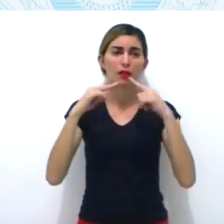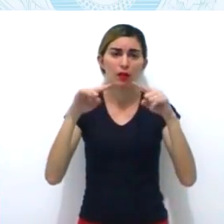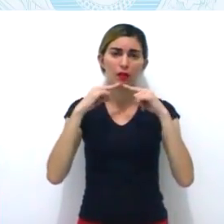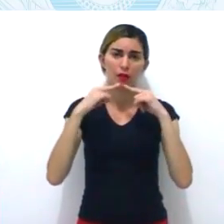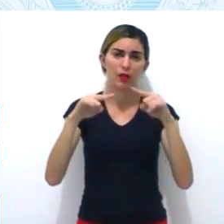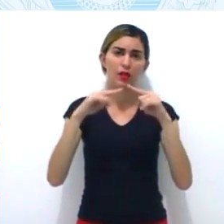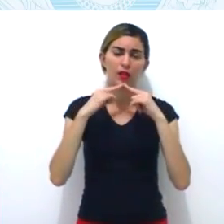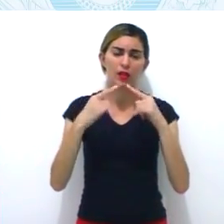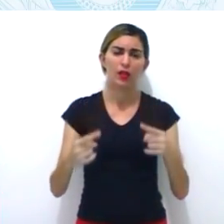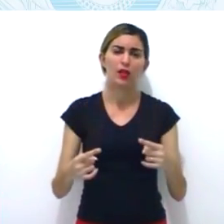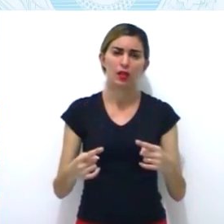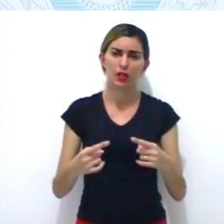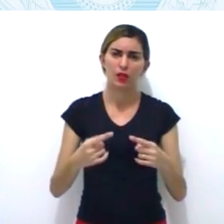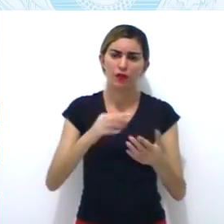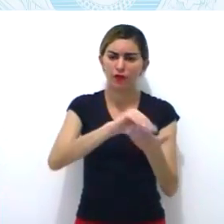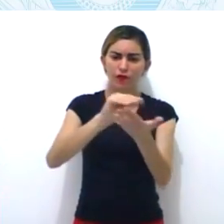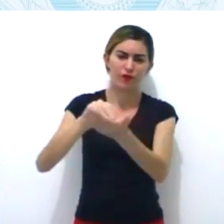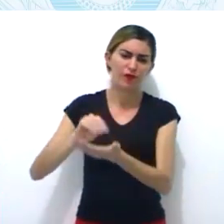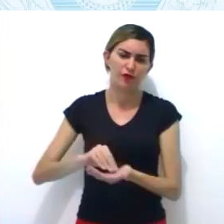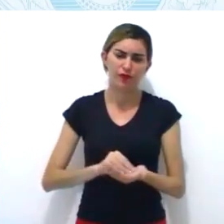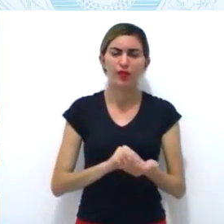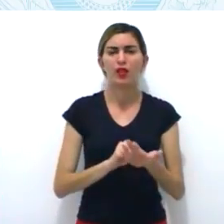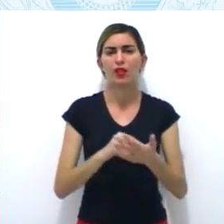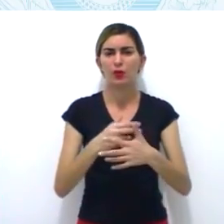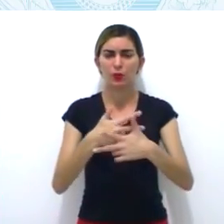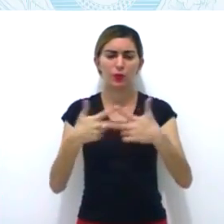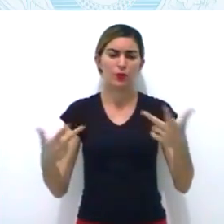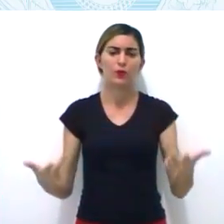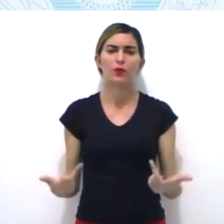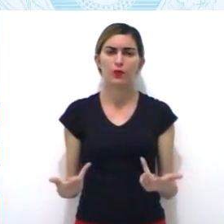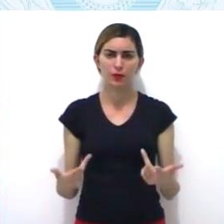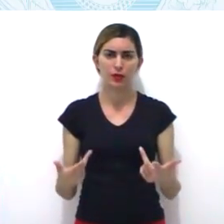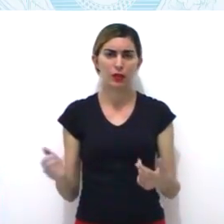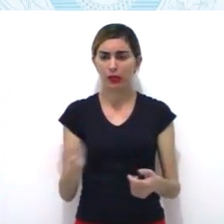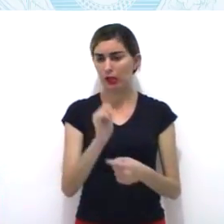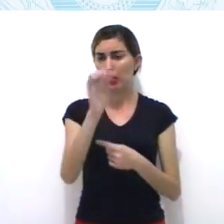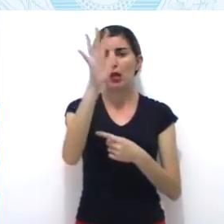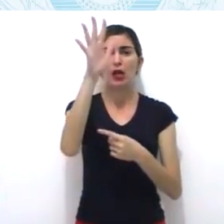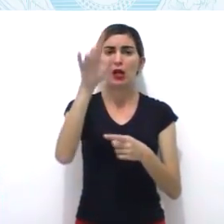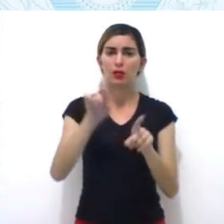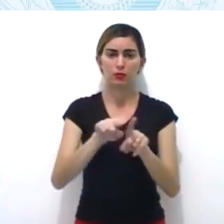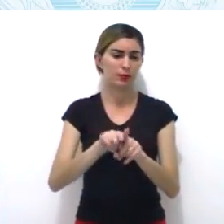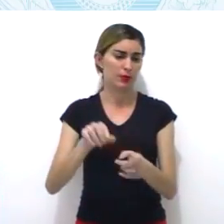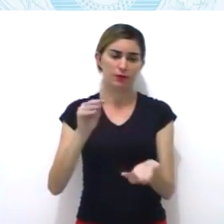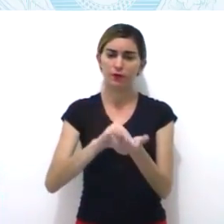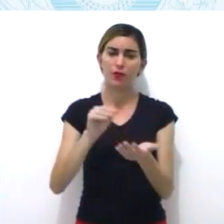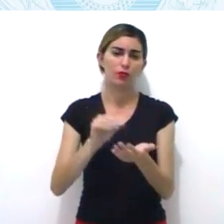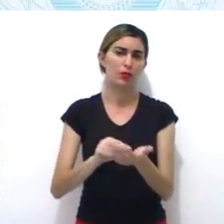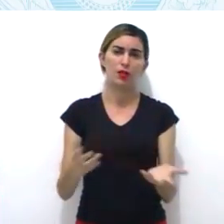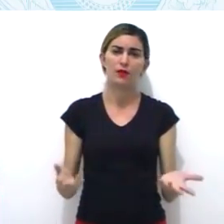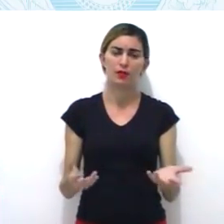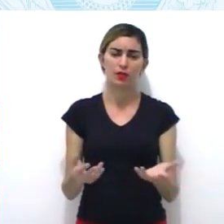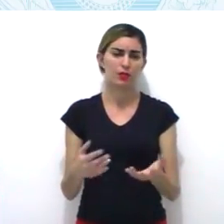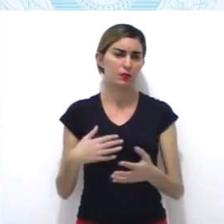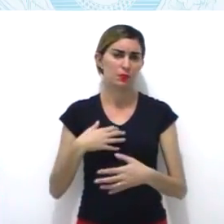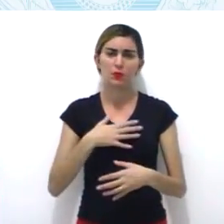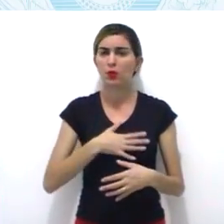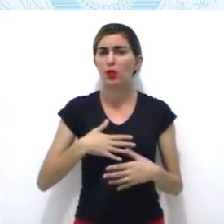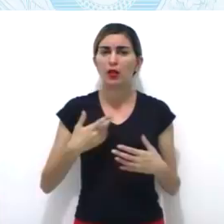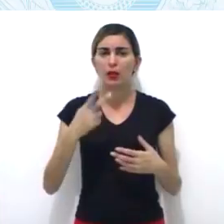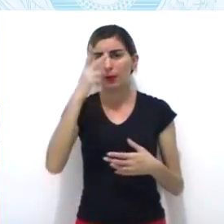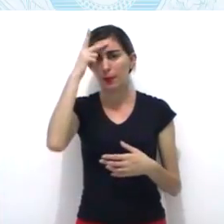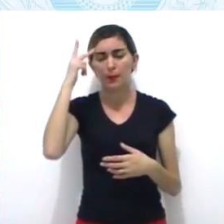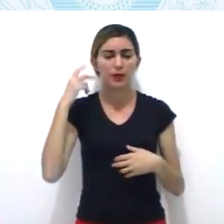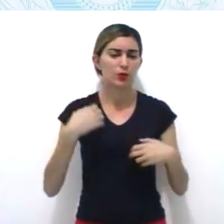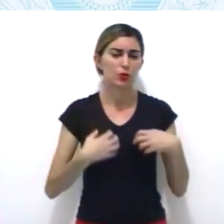satisfação do domínio de Portugal sobre o Brasil, o ideal de independência estava presente